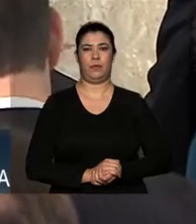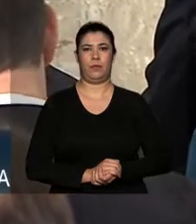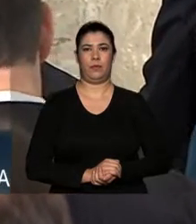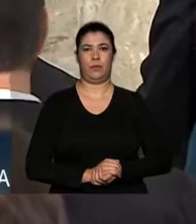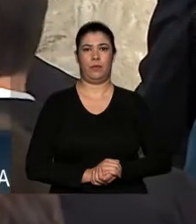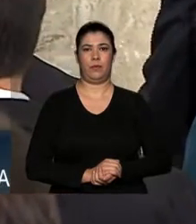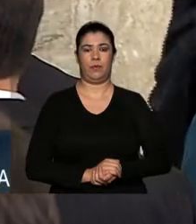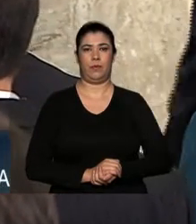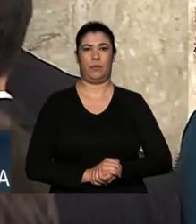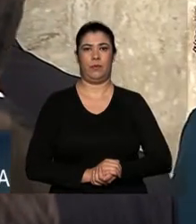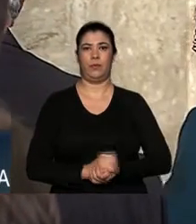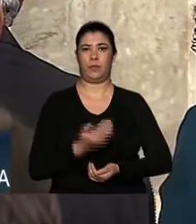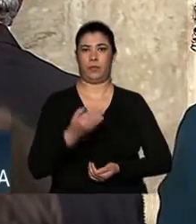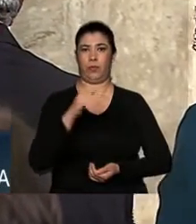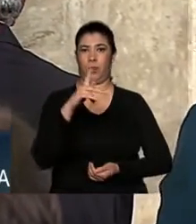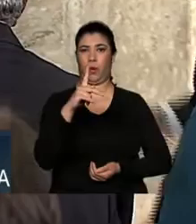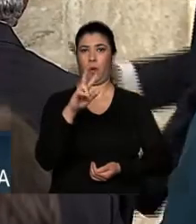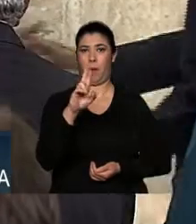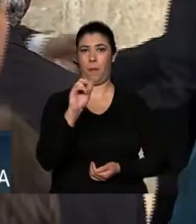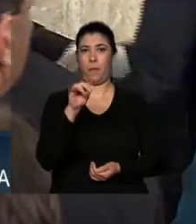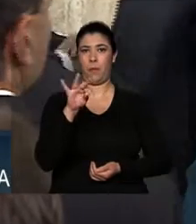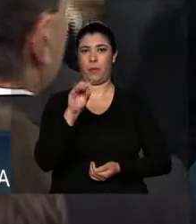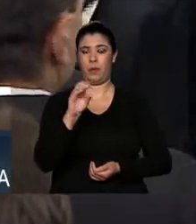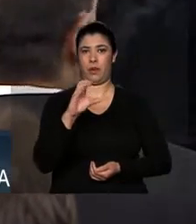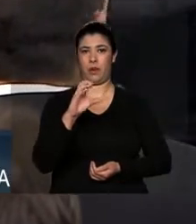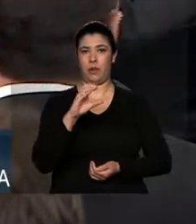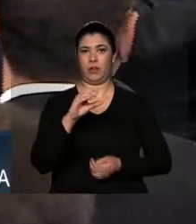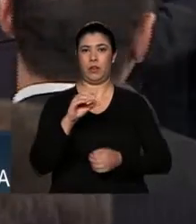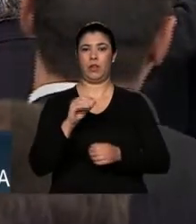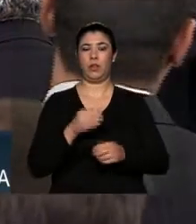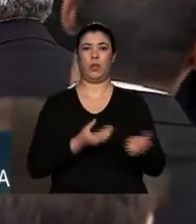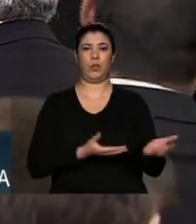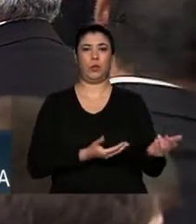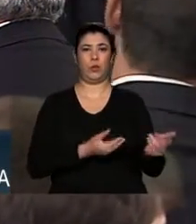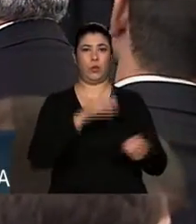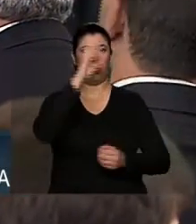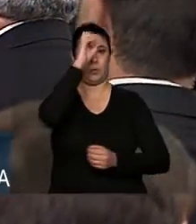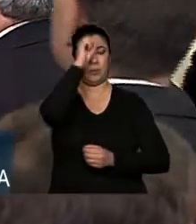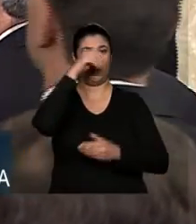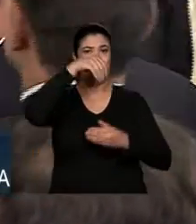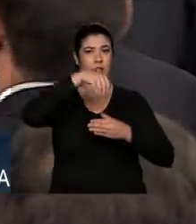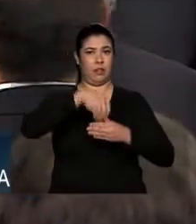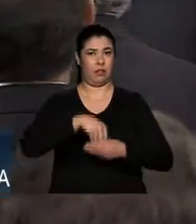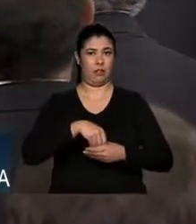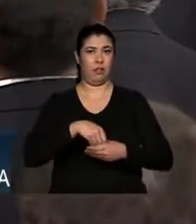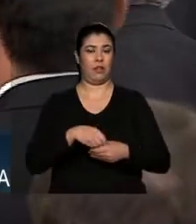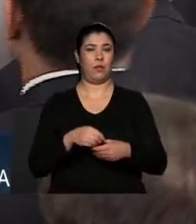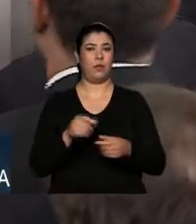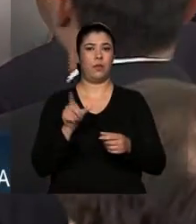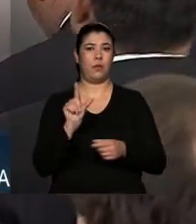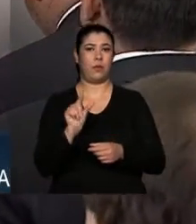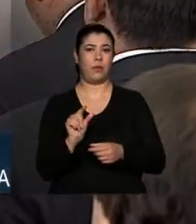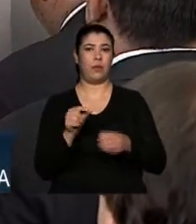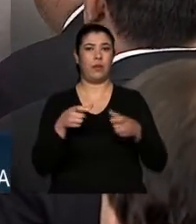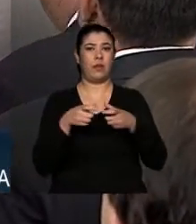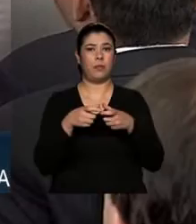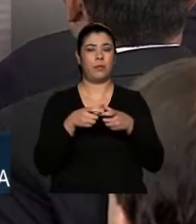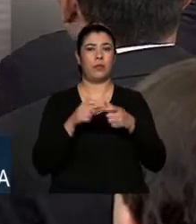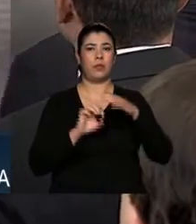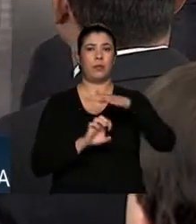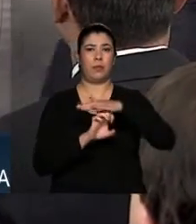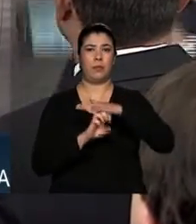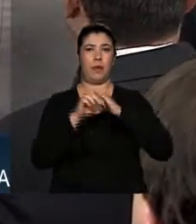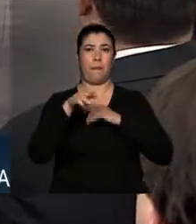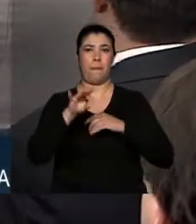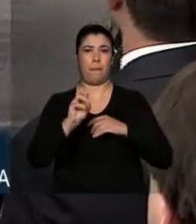O Pronatec Jovem Aprendiz na micro e pequena empresa é uma modalidade do Pronatec